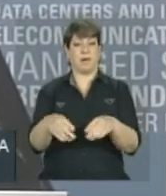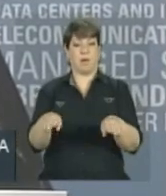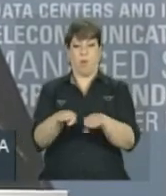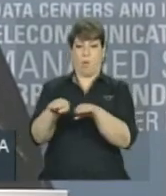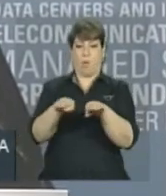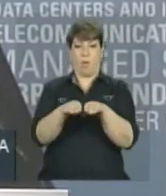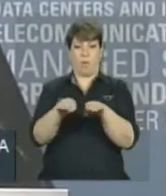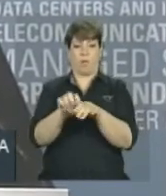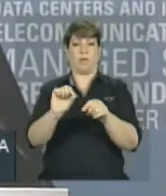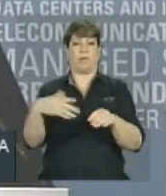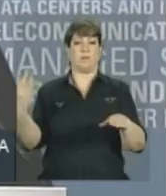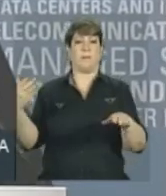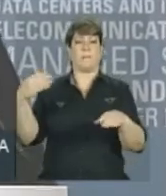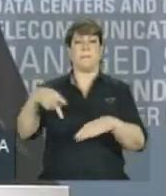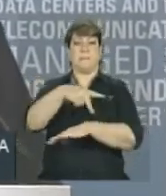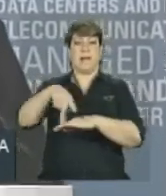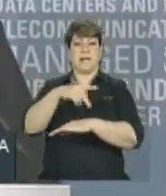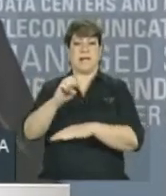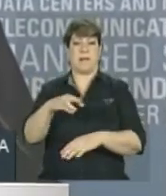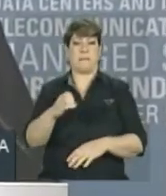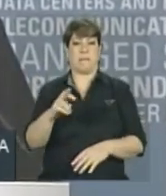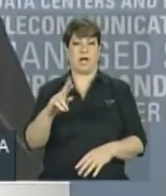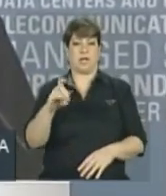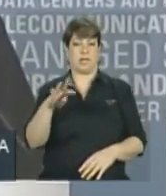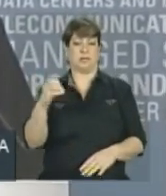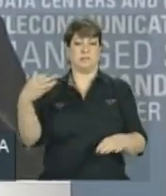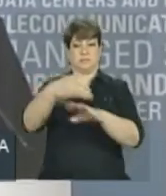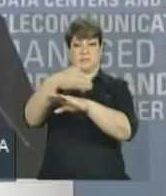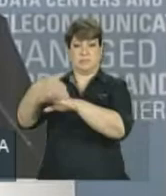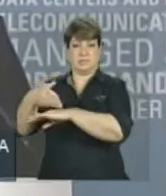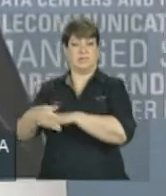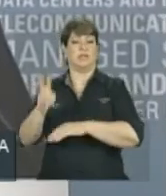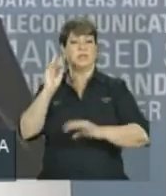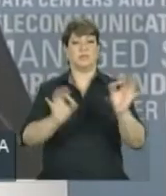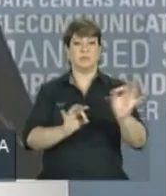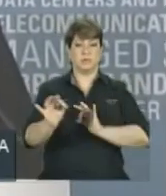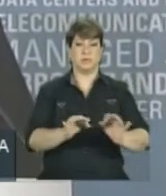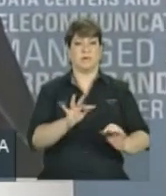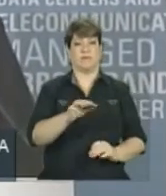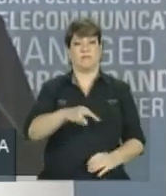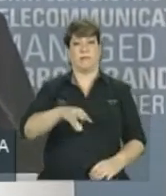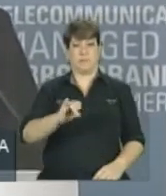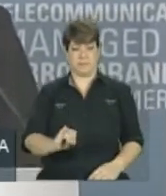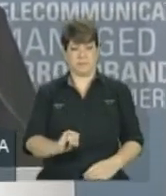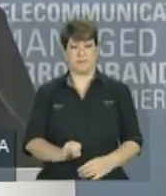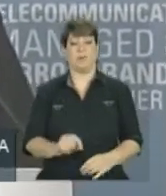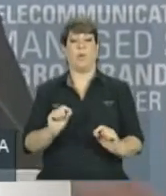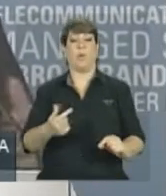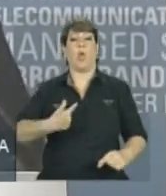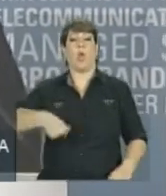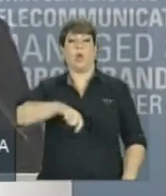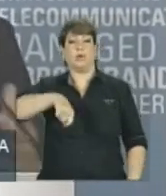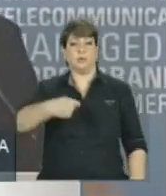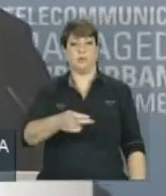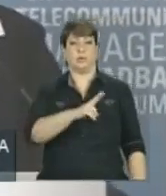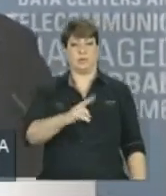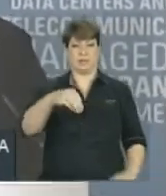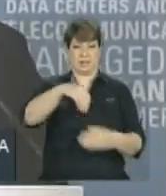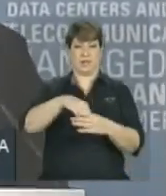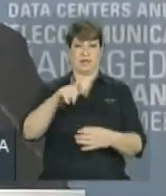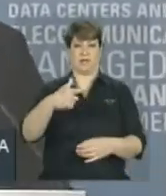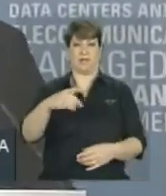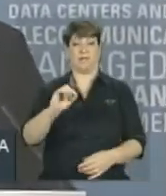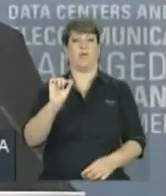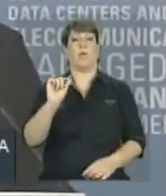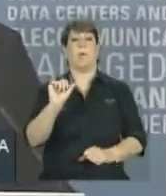participação dos países emergentes na direção do Fundo Monetário Internacional, o que nós chamamos dentro do G20